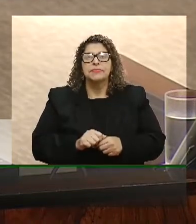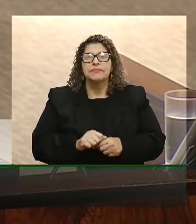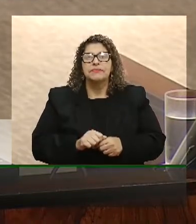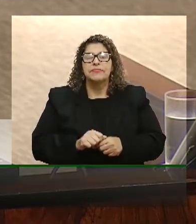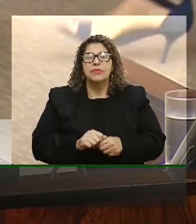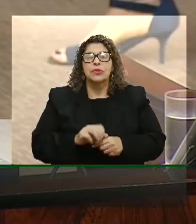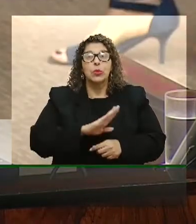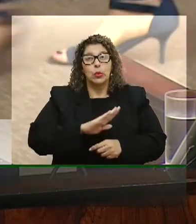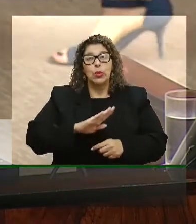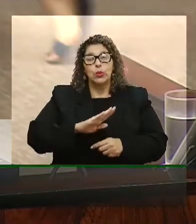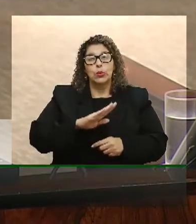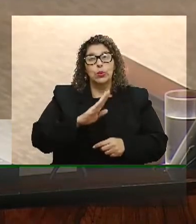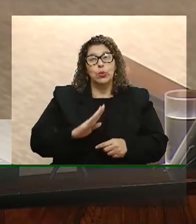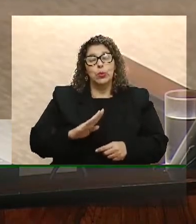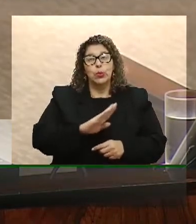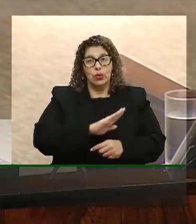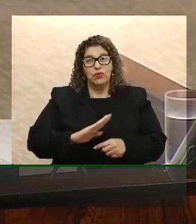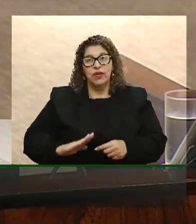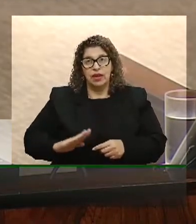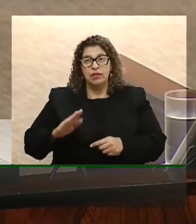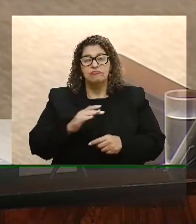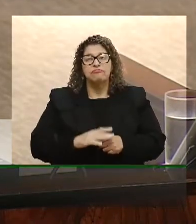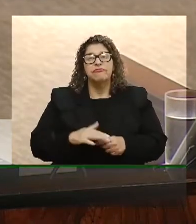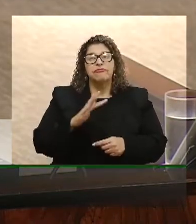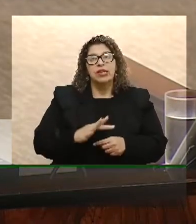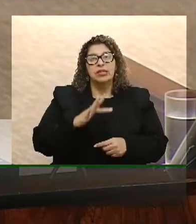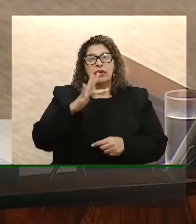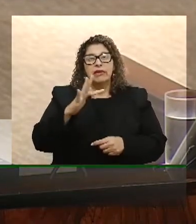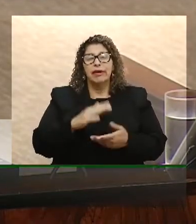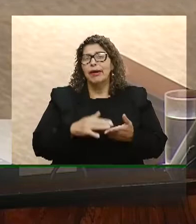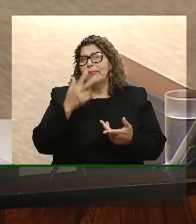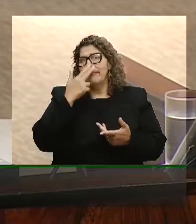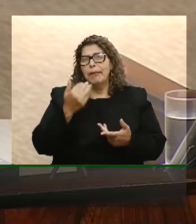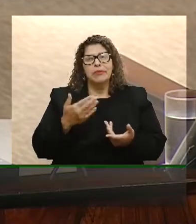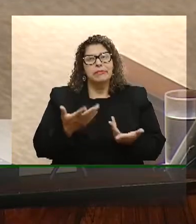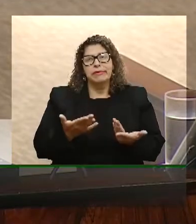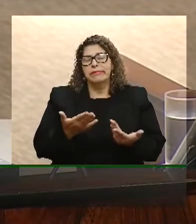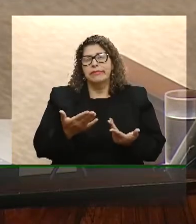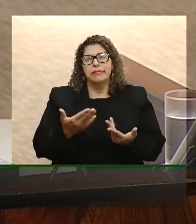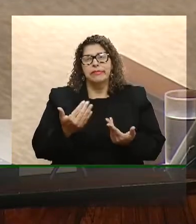que, a rigor a rigor, não é muito diferente do que o Temer já vinha fazendo,